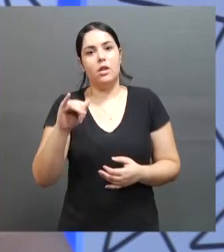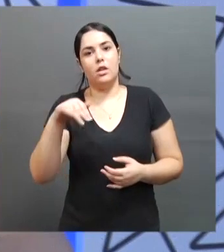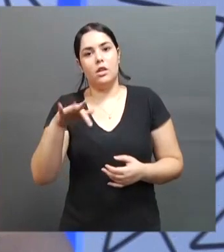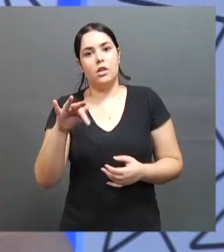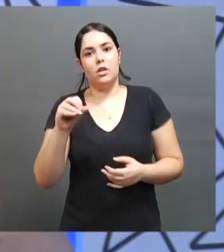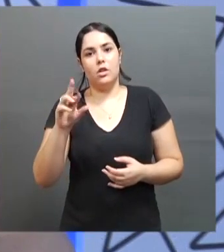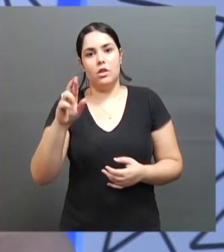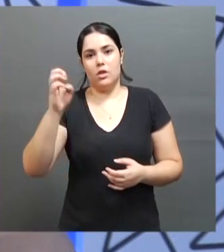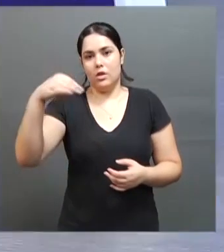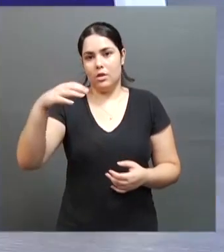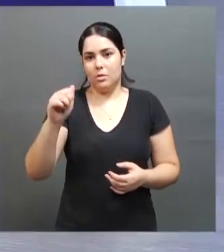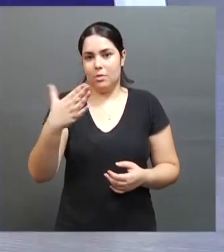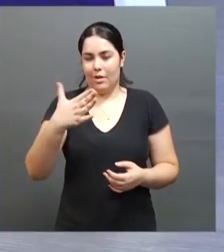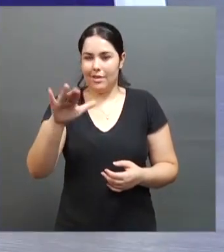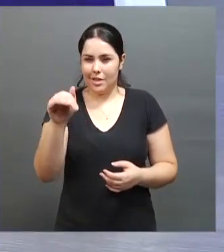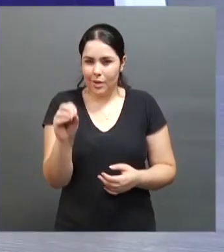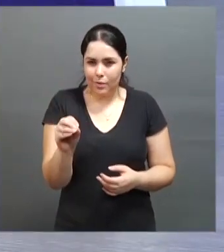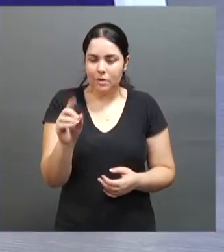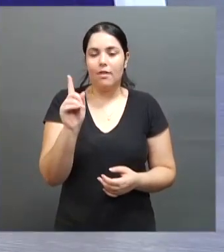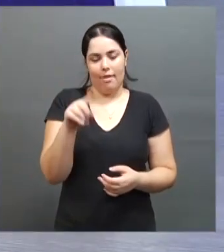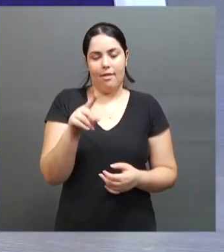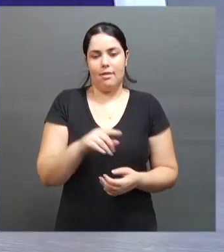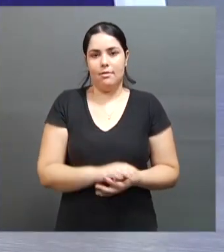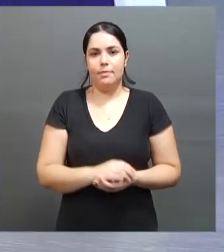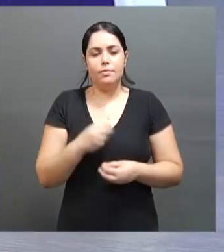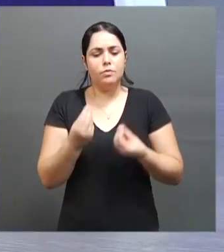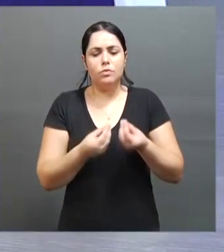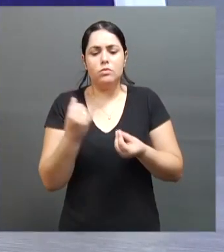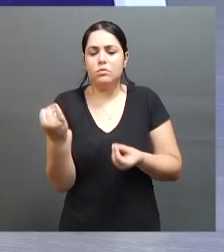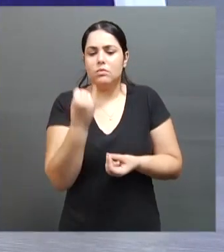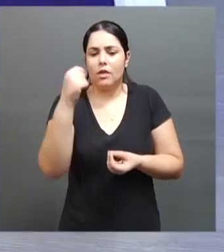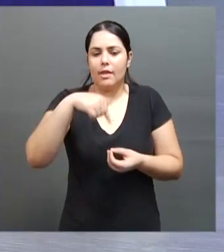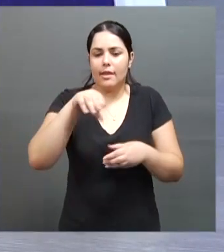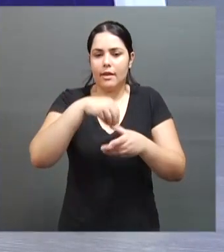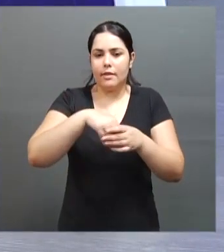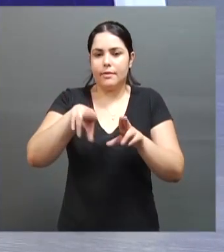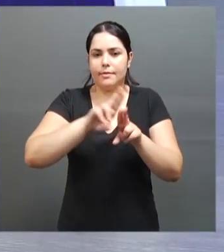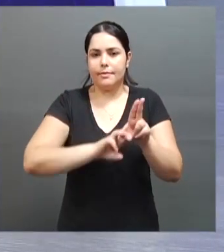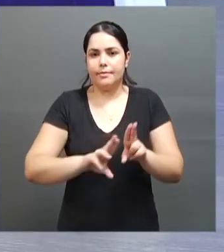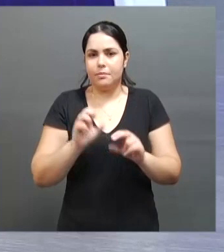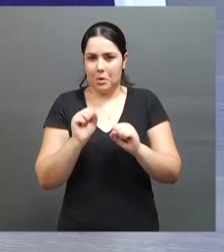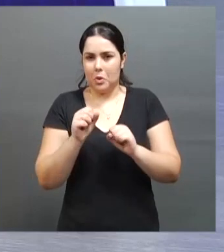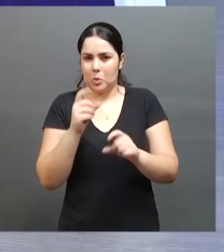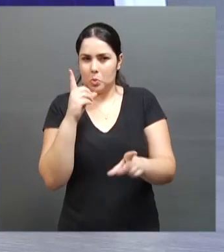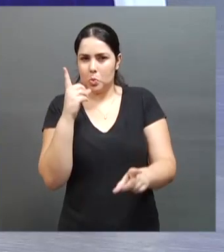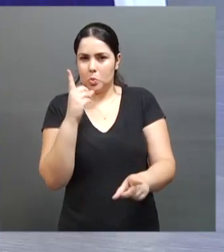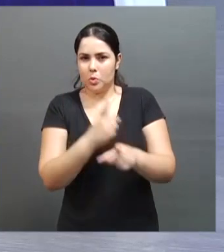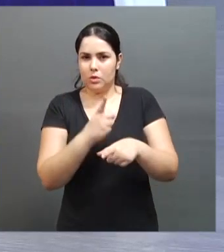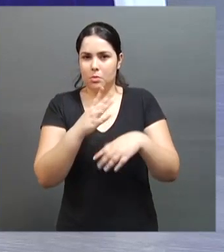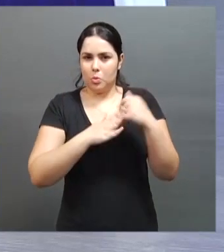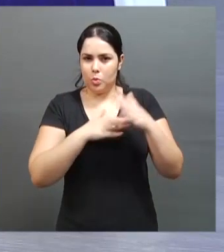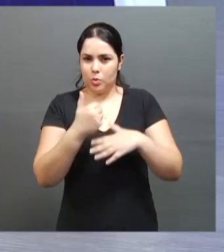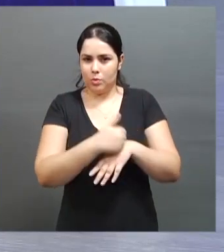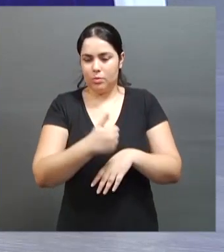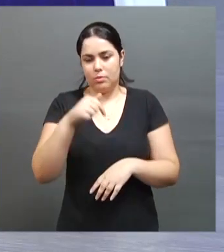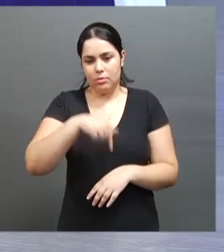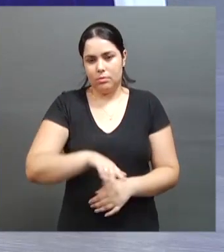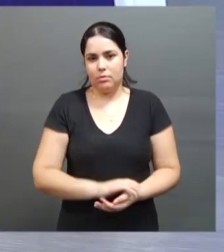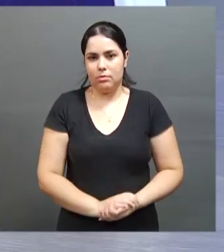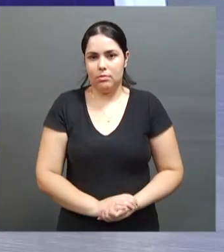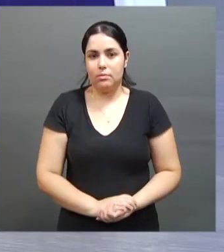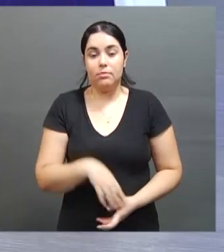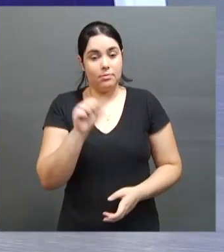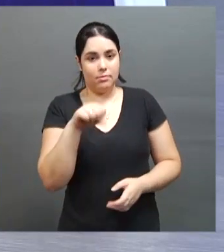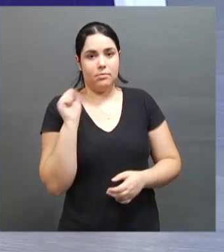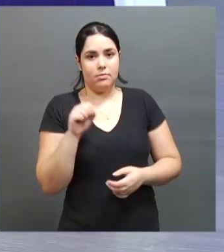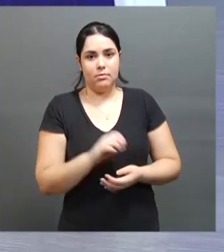E como é que você vê a importância desses Jogos aqui na Universidade? A gente pode descobrir atletas profissionais aqui? com certeza. Acho que a